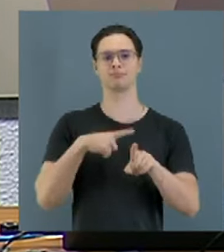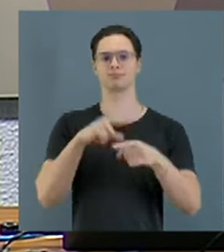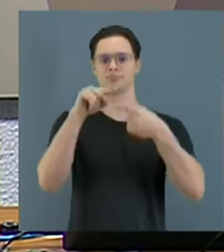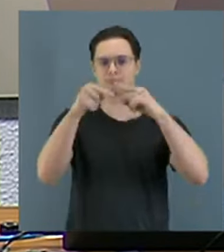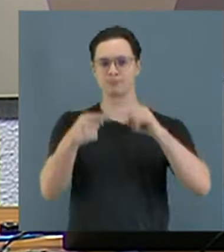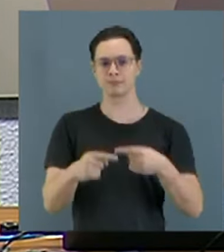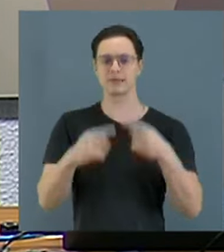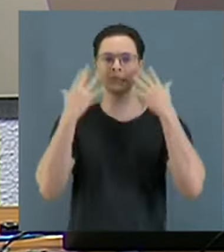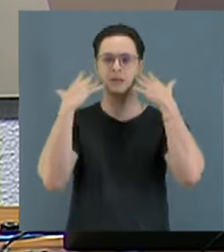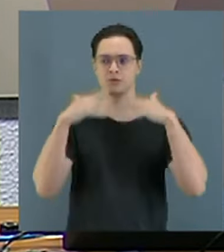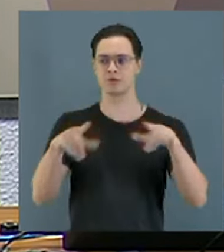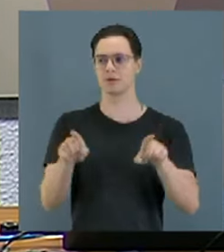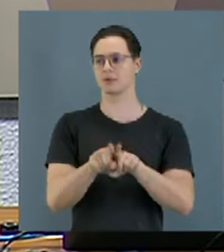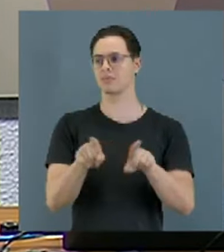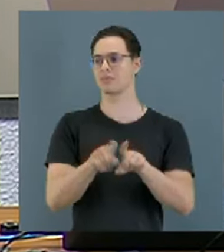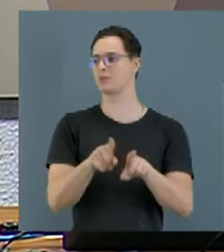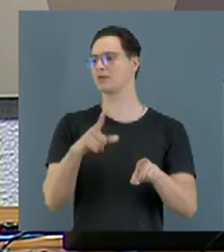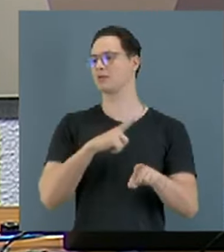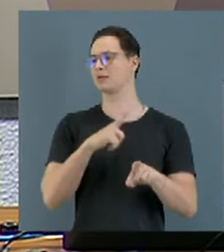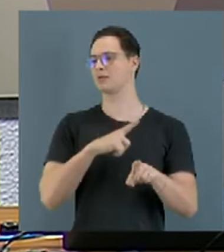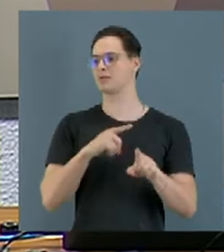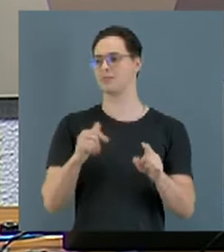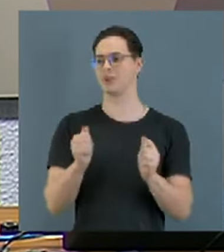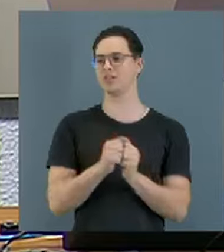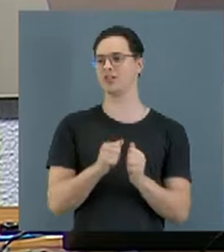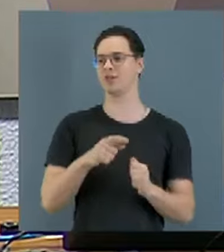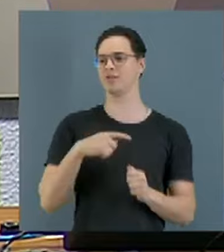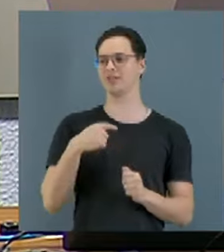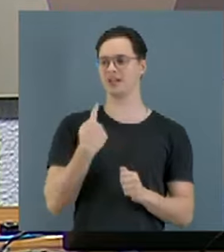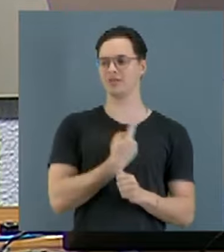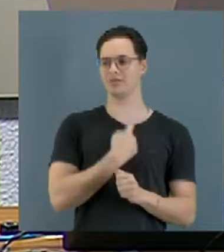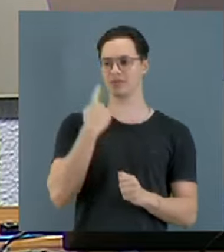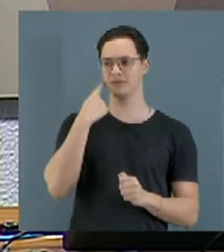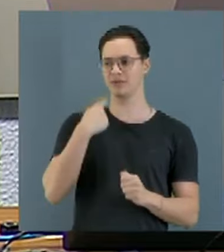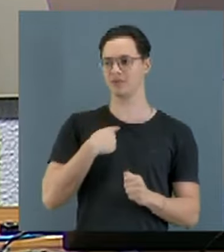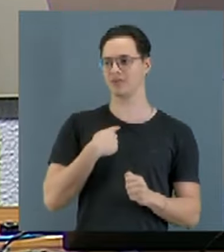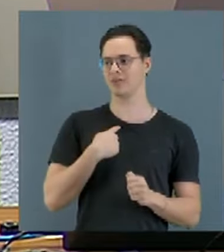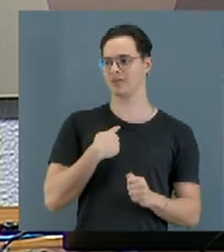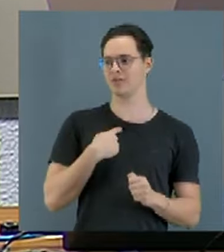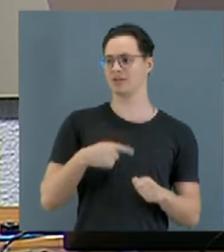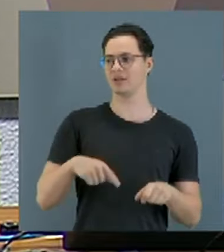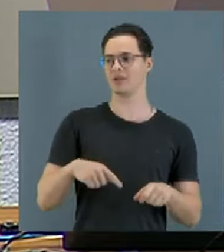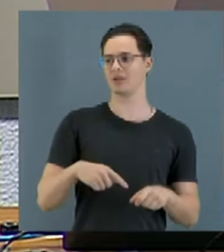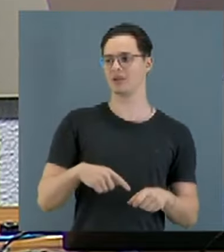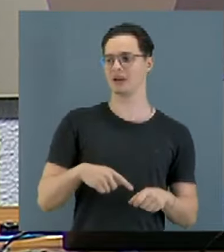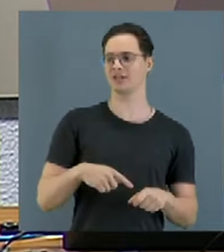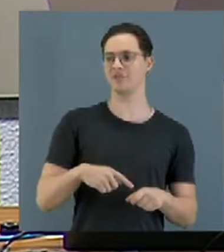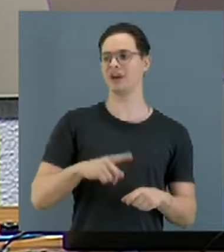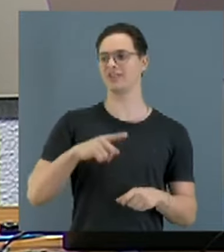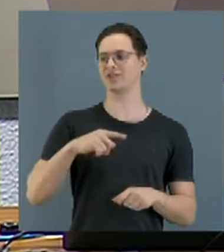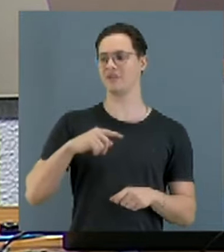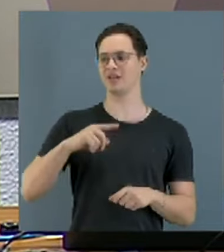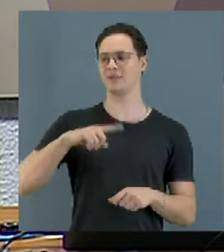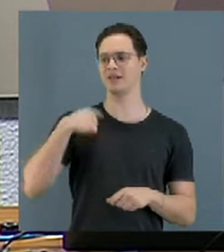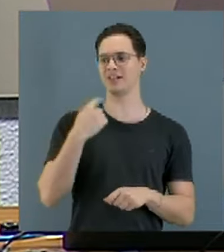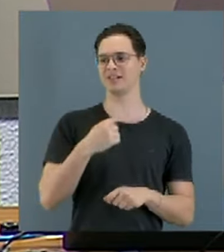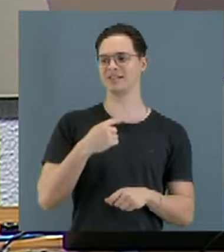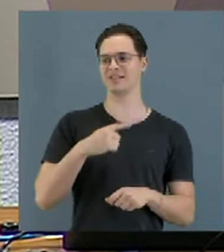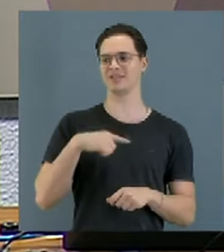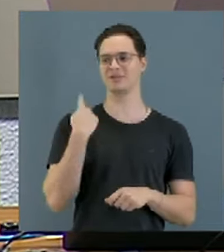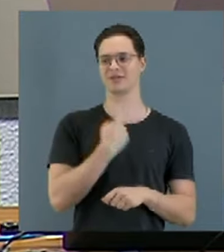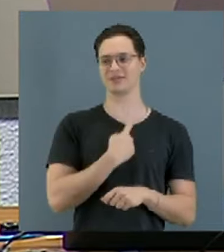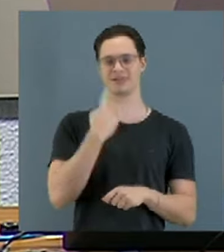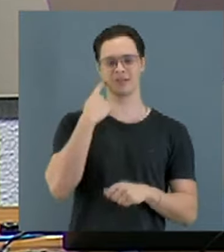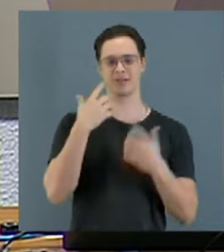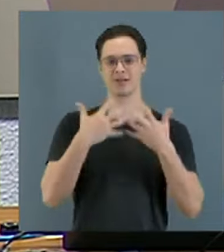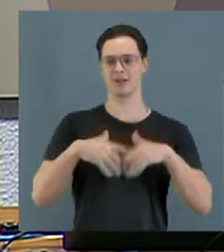naturalmente ele tem toda a autoridade quanto relator da matéria para definir o que incorpora, o que não incorpora, o que